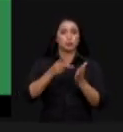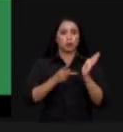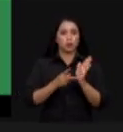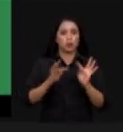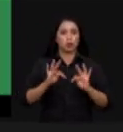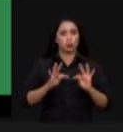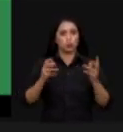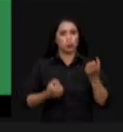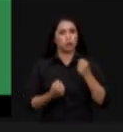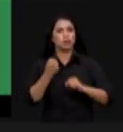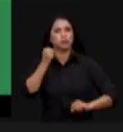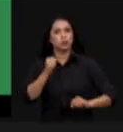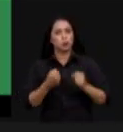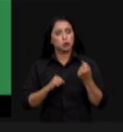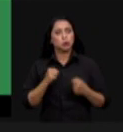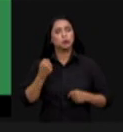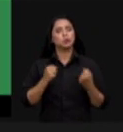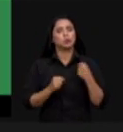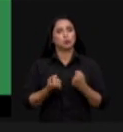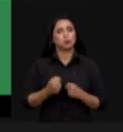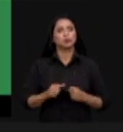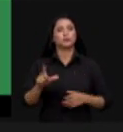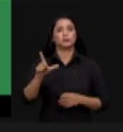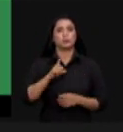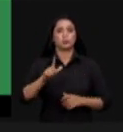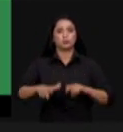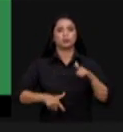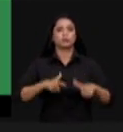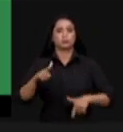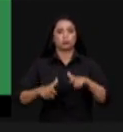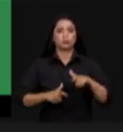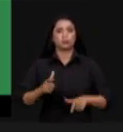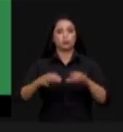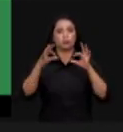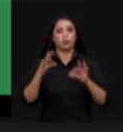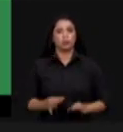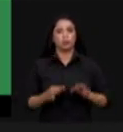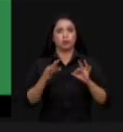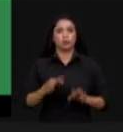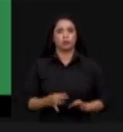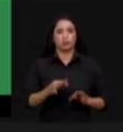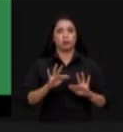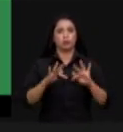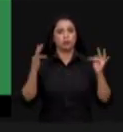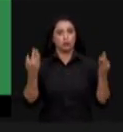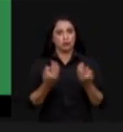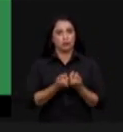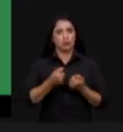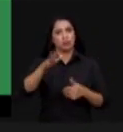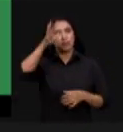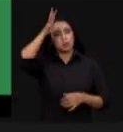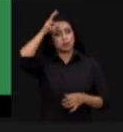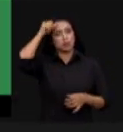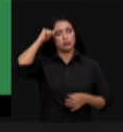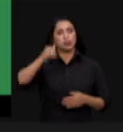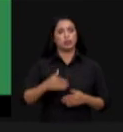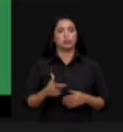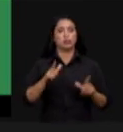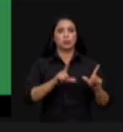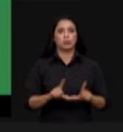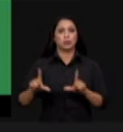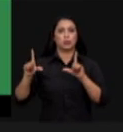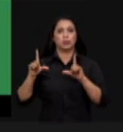cadeia da indústria agregando valor gerando emprego levando dignidade a essas famílias aqui na Amazônia brasileira o próximo por favor